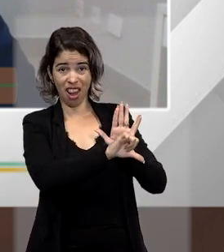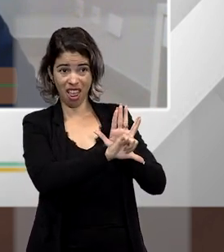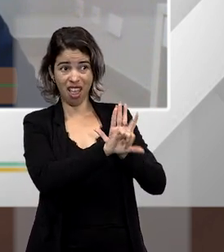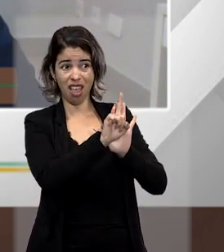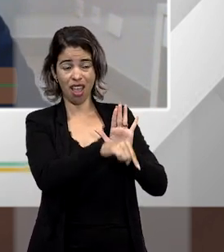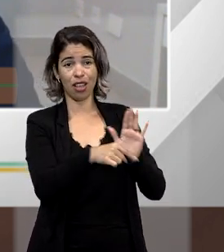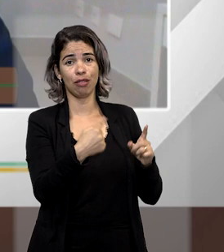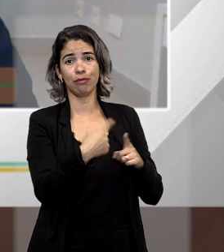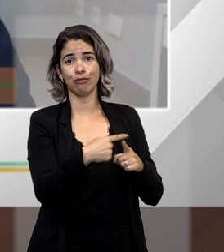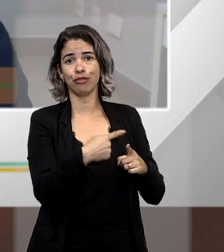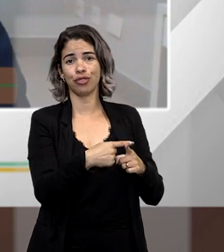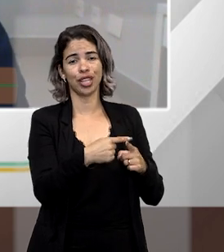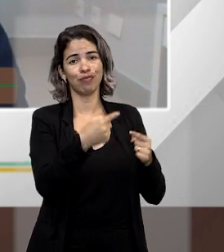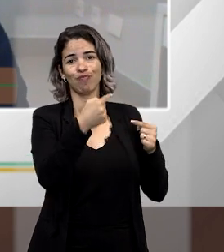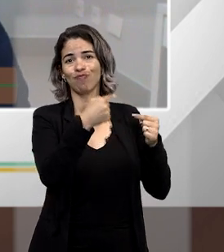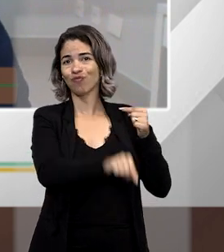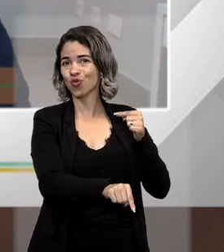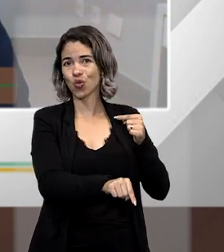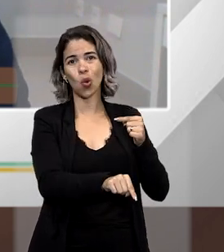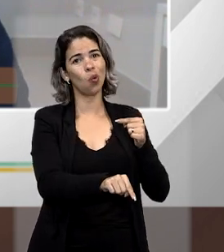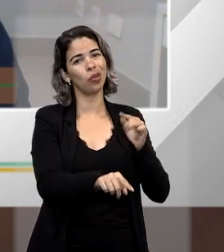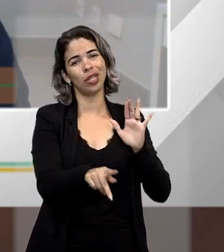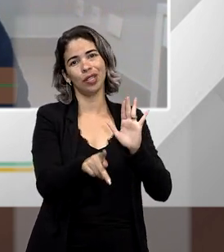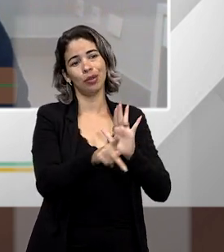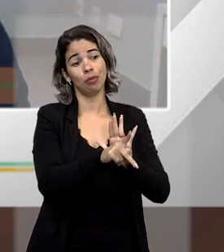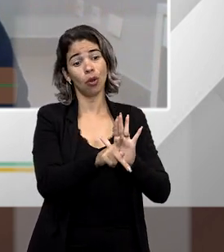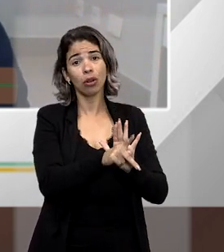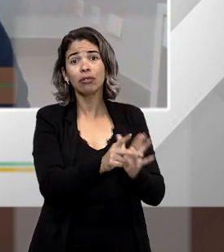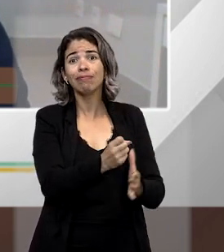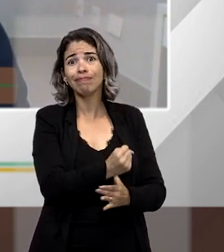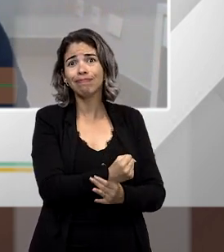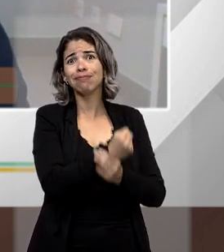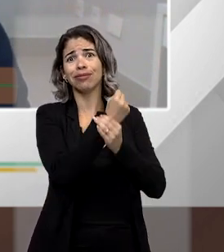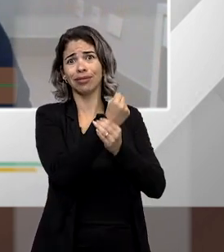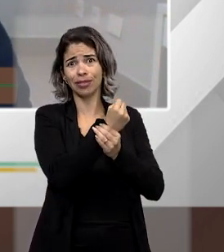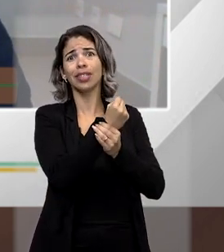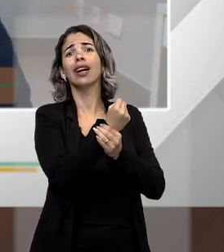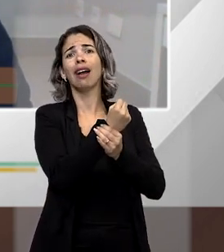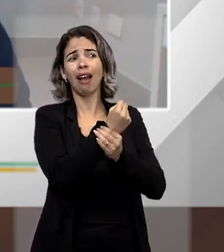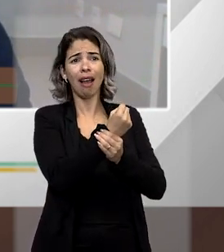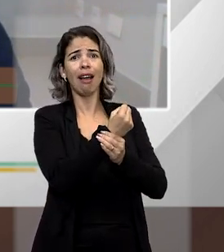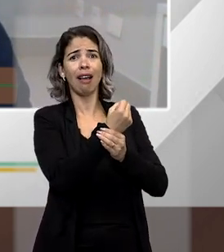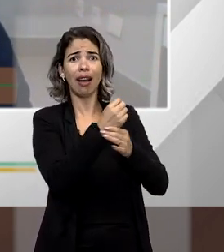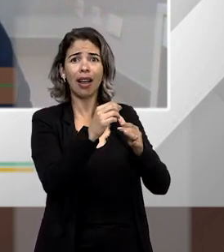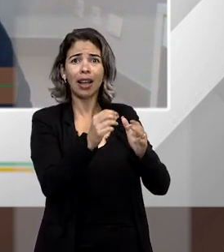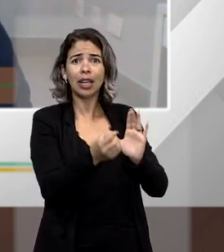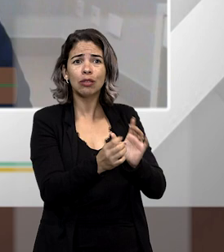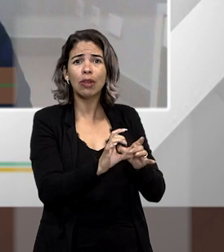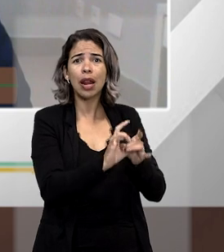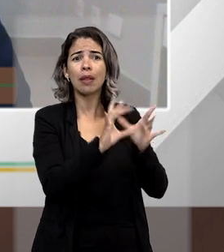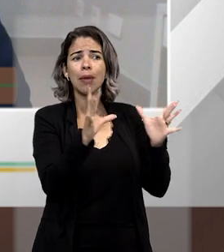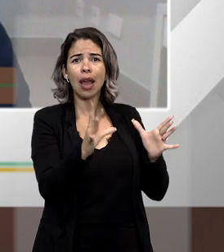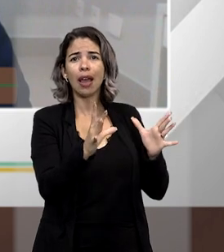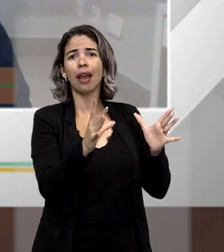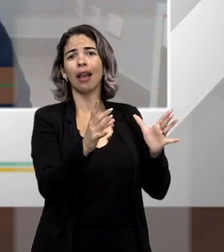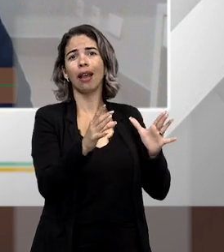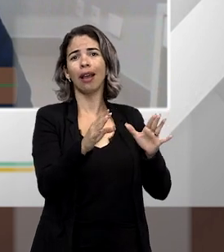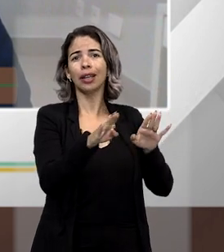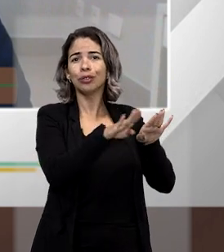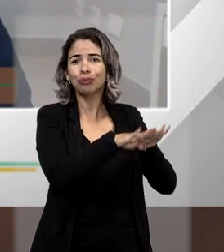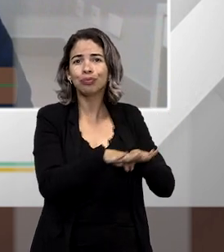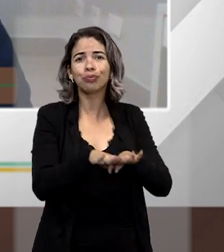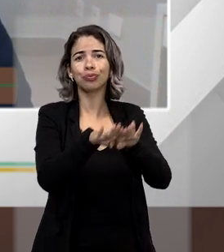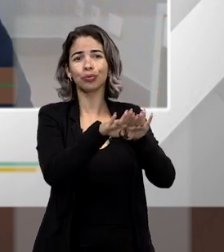era a própria imprestabilidade dela para assegurar mesmo o regime democrático, proteger bens jurídicos importantes